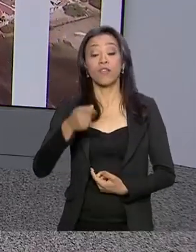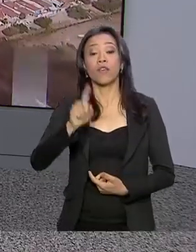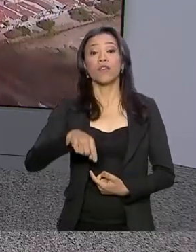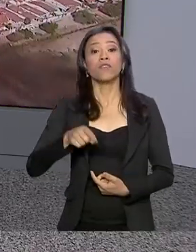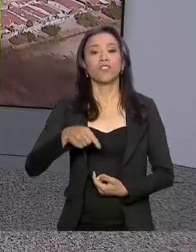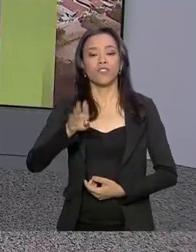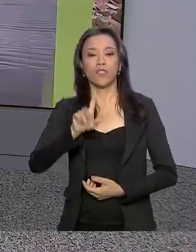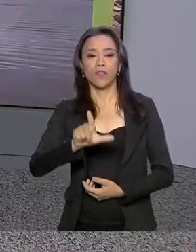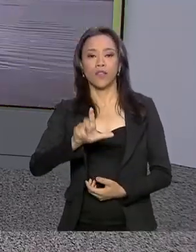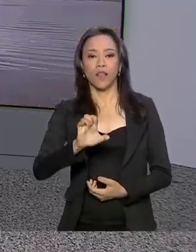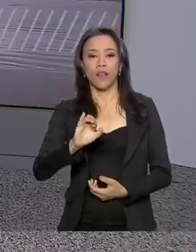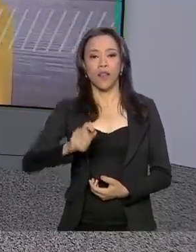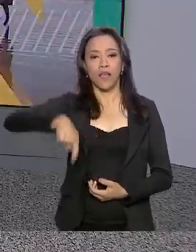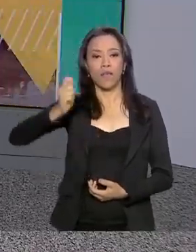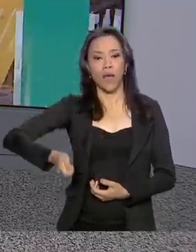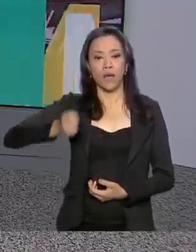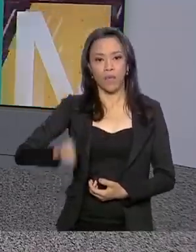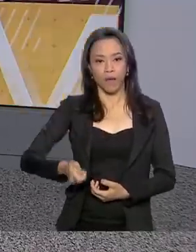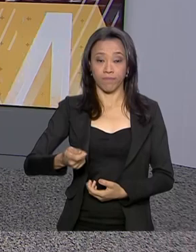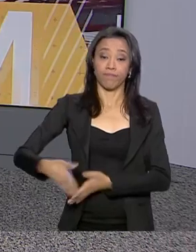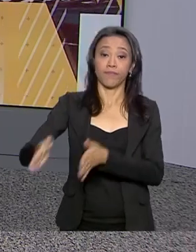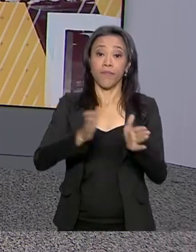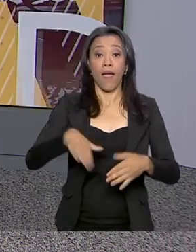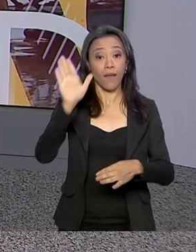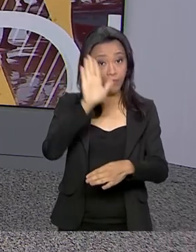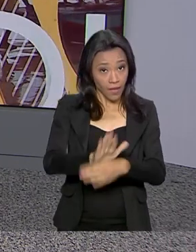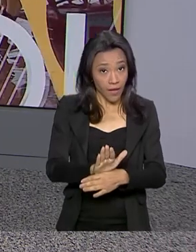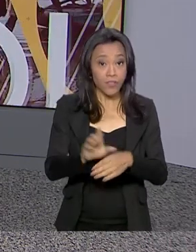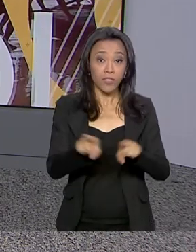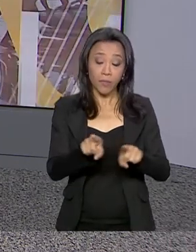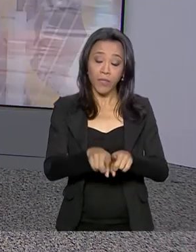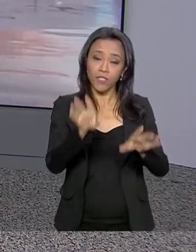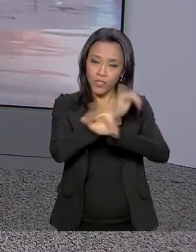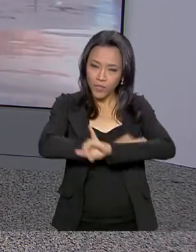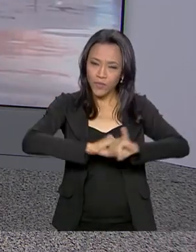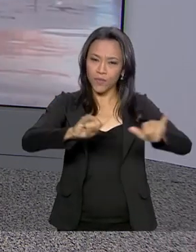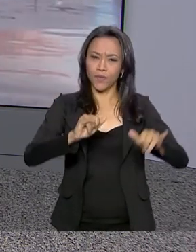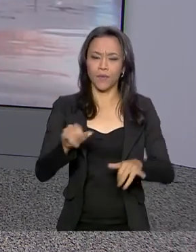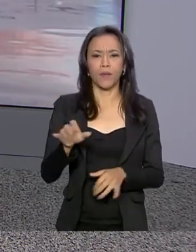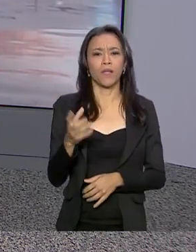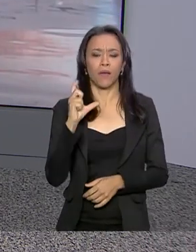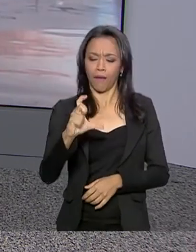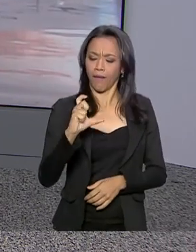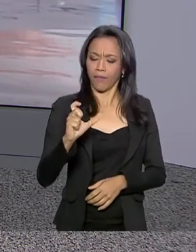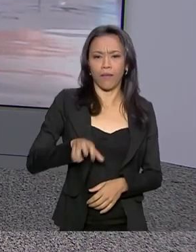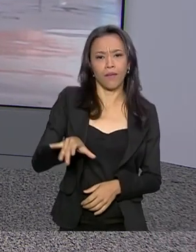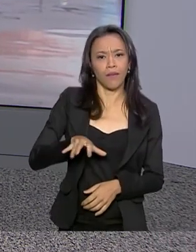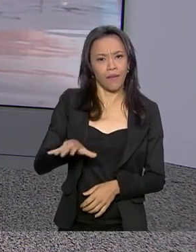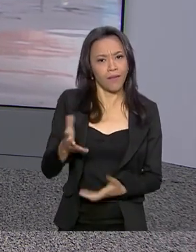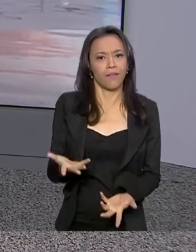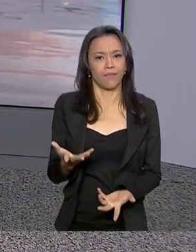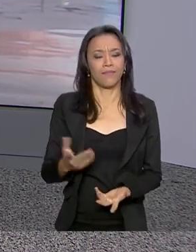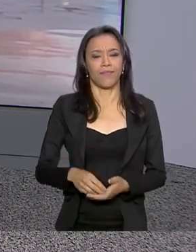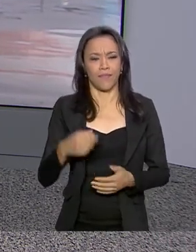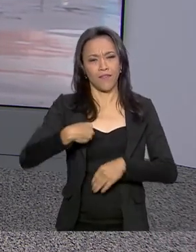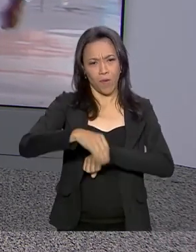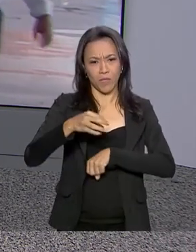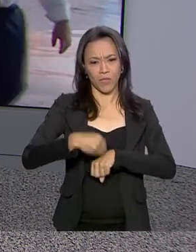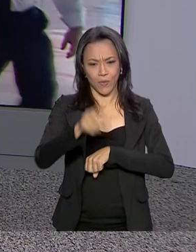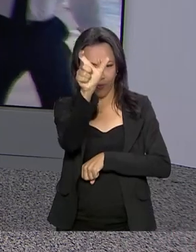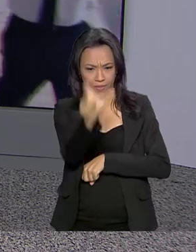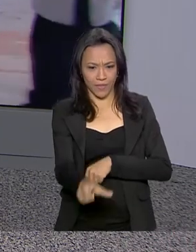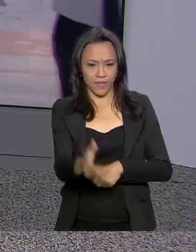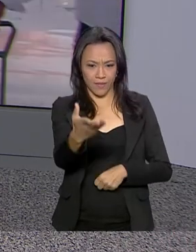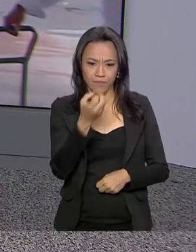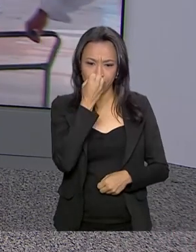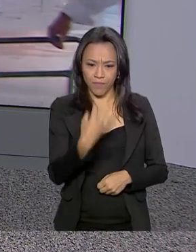tarde, ele lança a carteira estudantil digital. Vamos então ao Palácio do Planalto, a repórter Luciana Colares de Holanda tem as informações pra gente. Oi, Luciana, bom dia